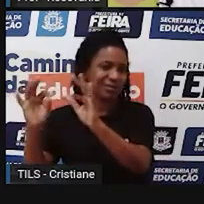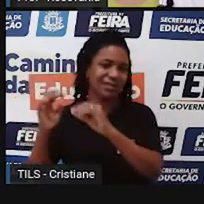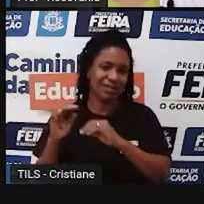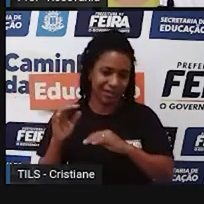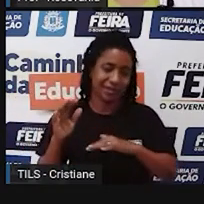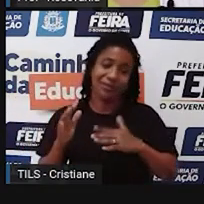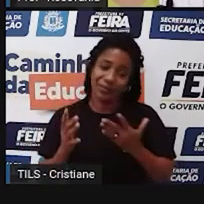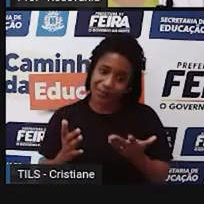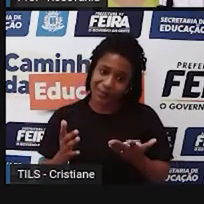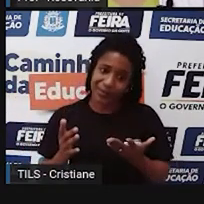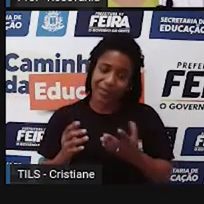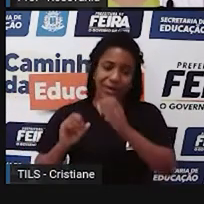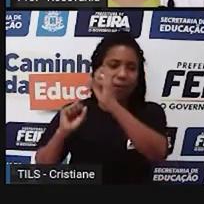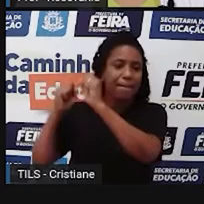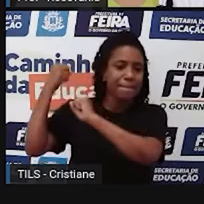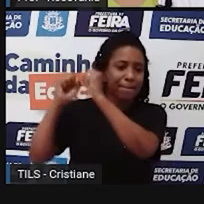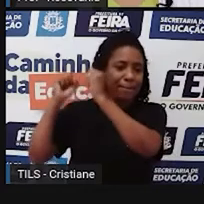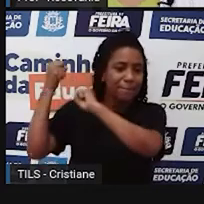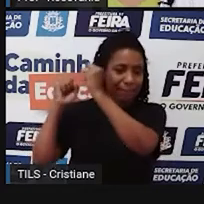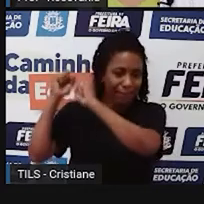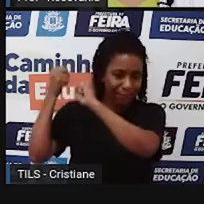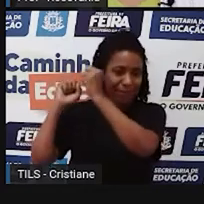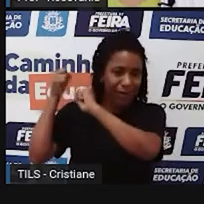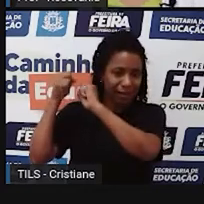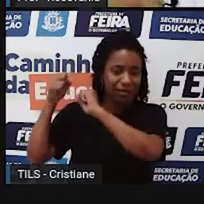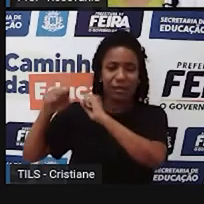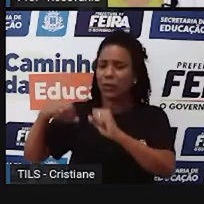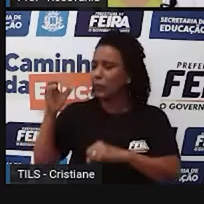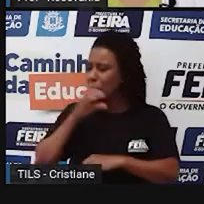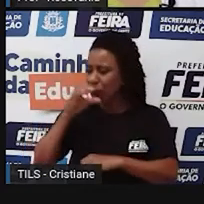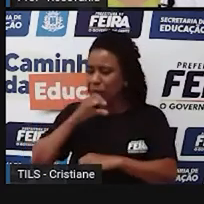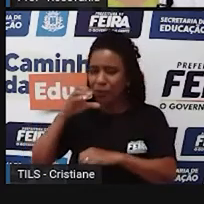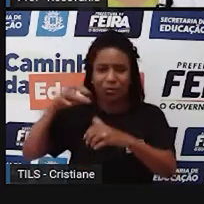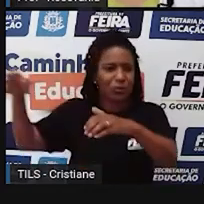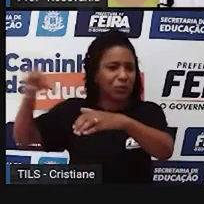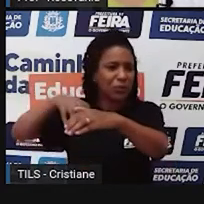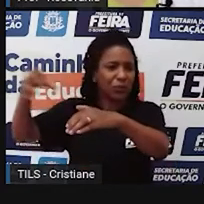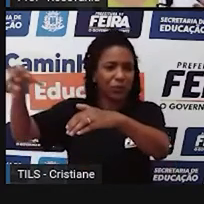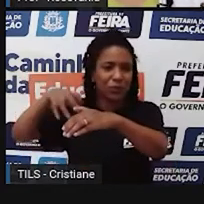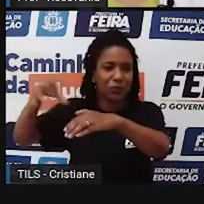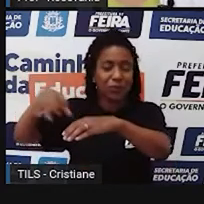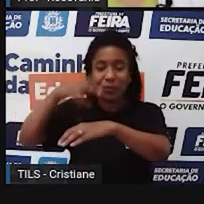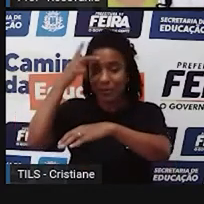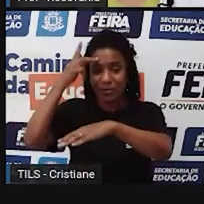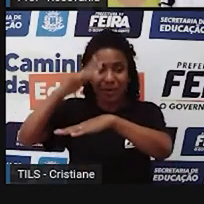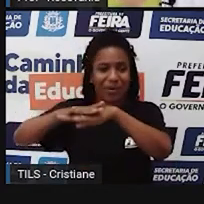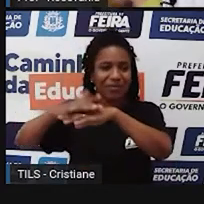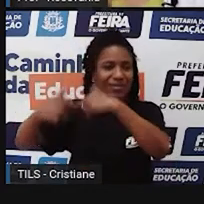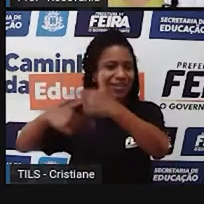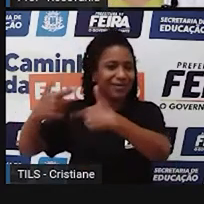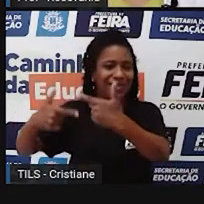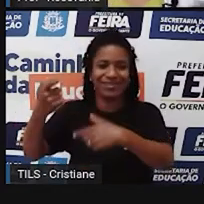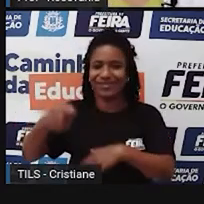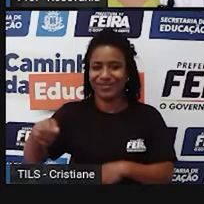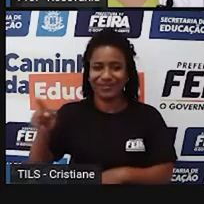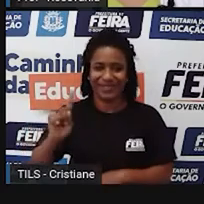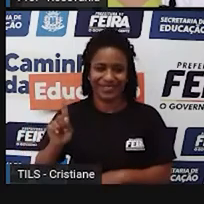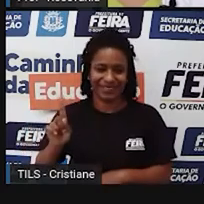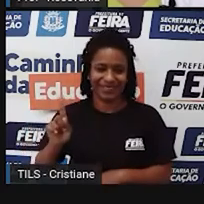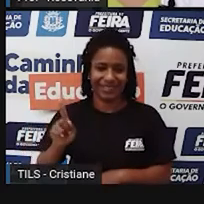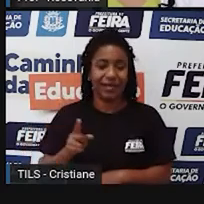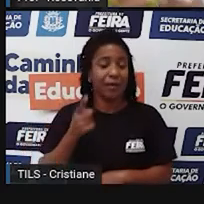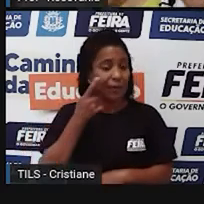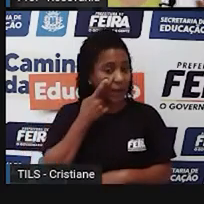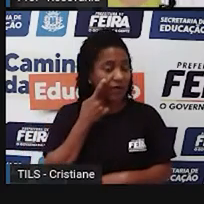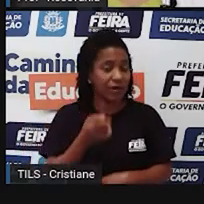desempregam muitos desses trabalhadores. E vocês vejam uma área inteira aí. Imagine essa área aí, se fosse feito com trabalho